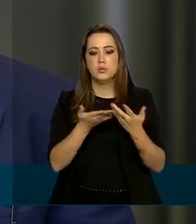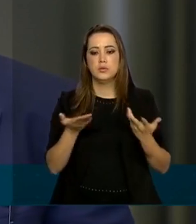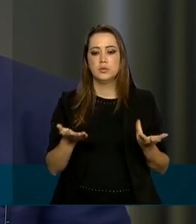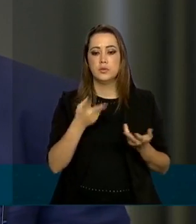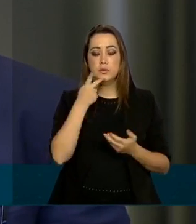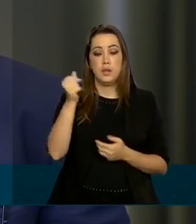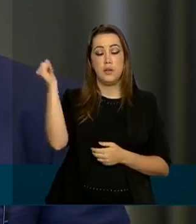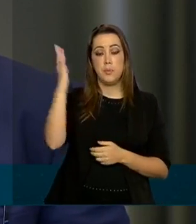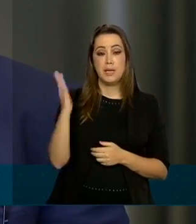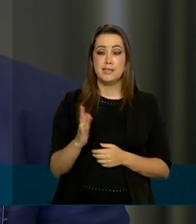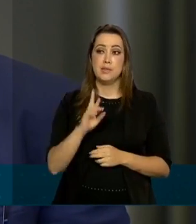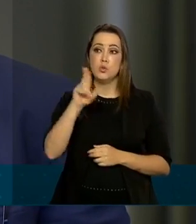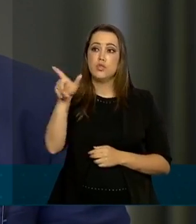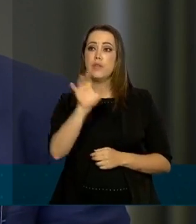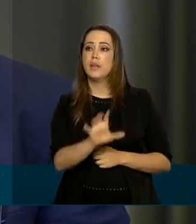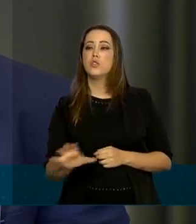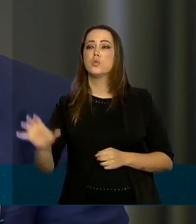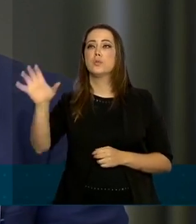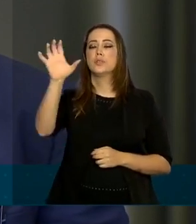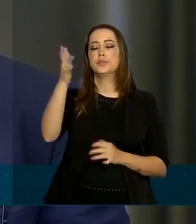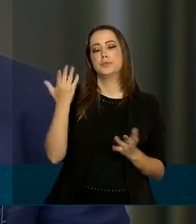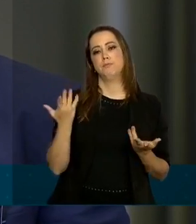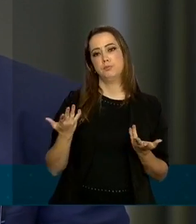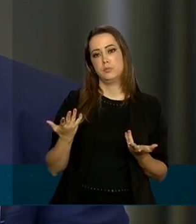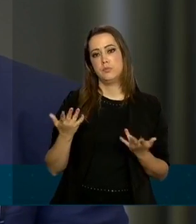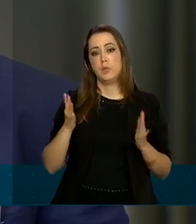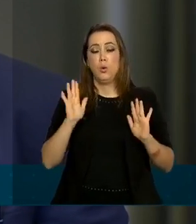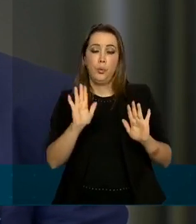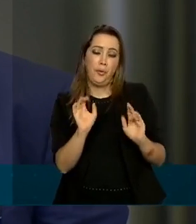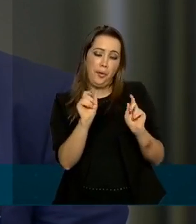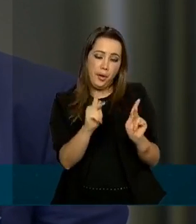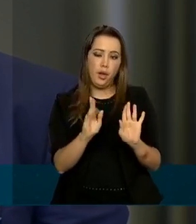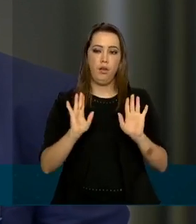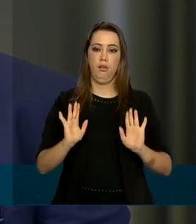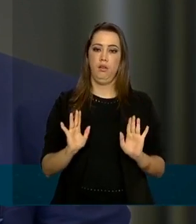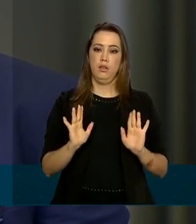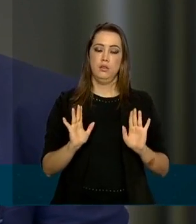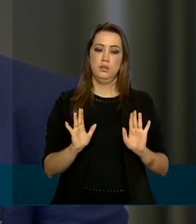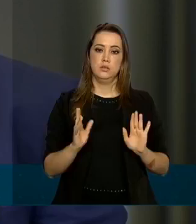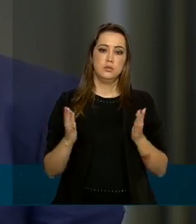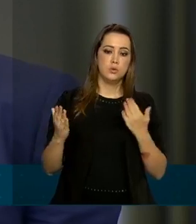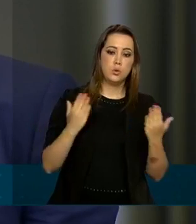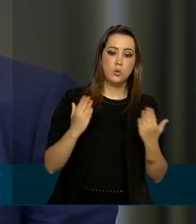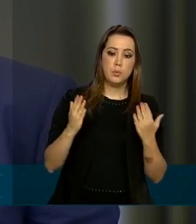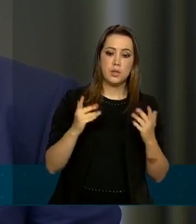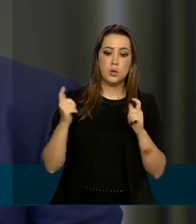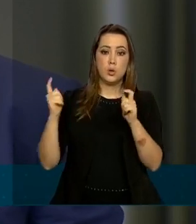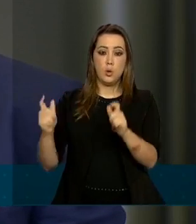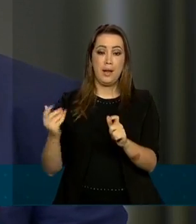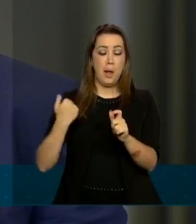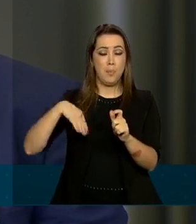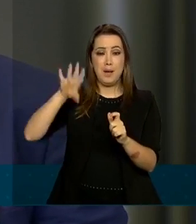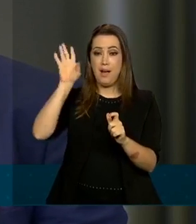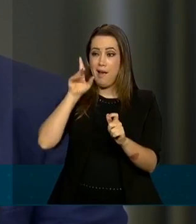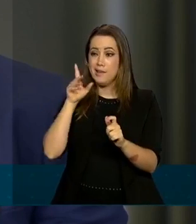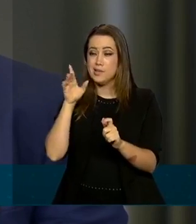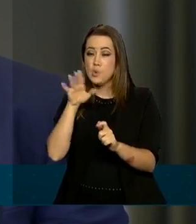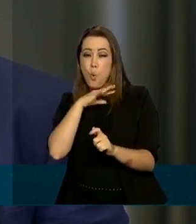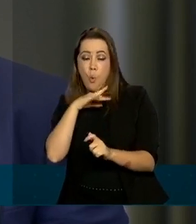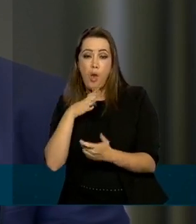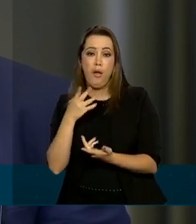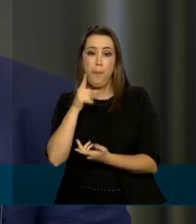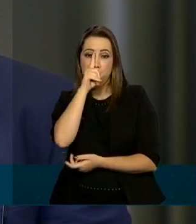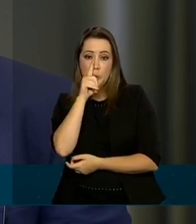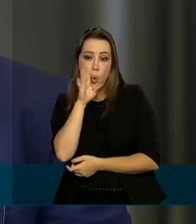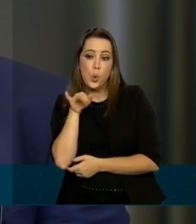o Brasil se comporta de maneira diferente em diferentes estados então vamos pegar os locais onde estão mais graves São Paulo